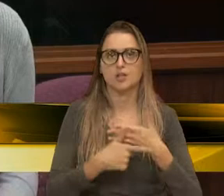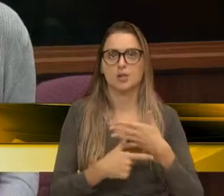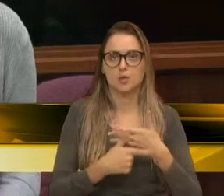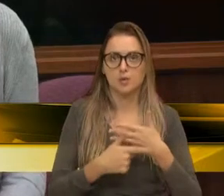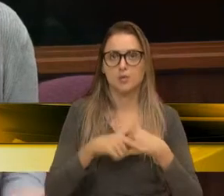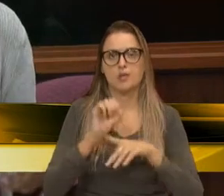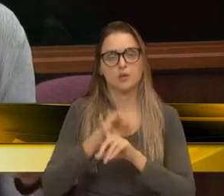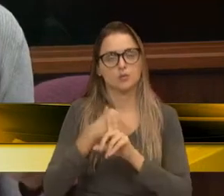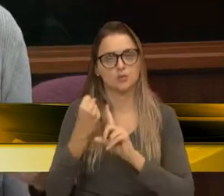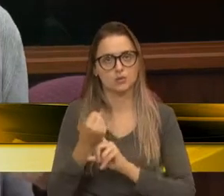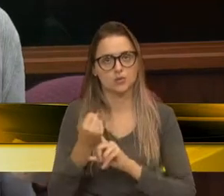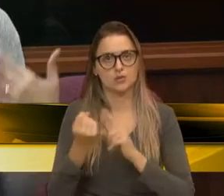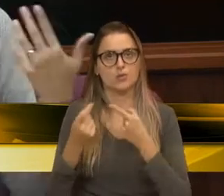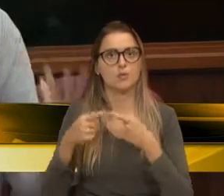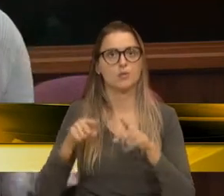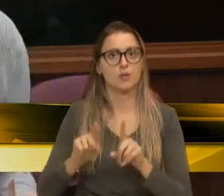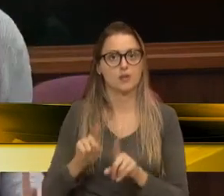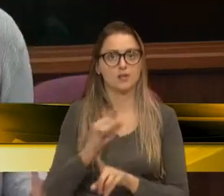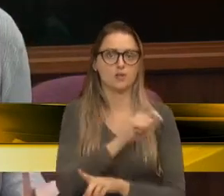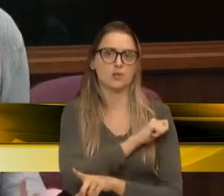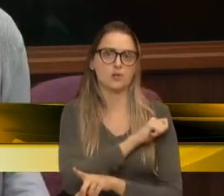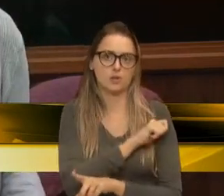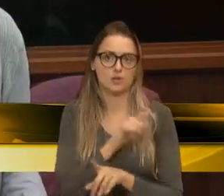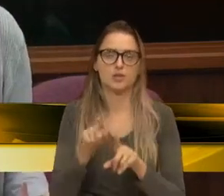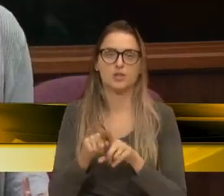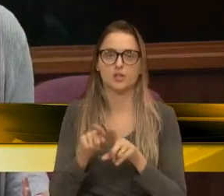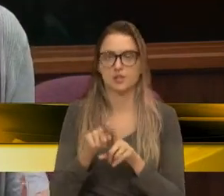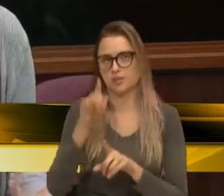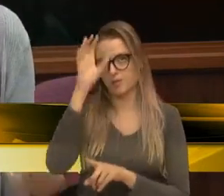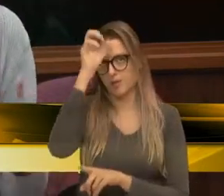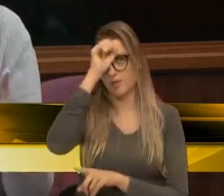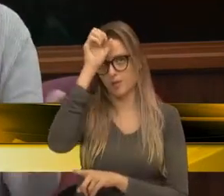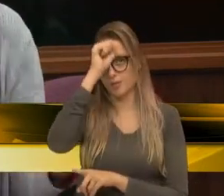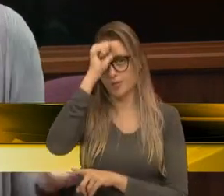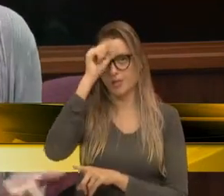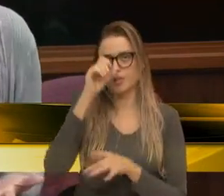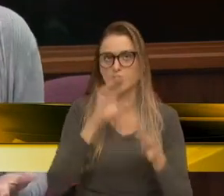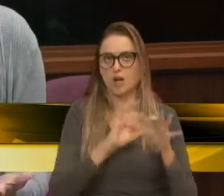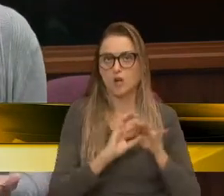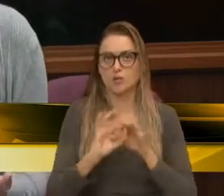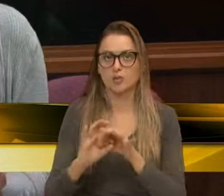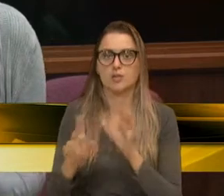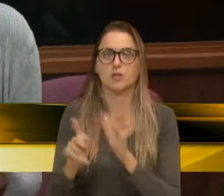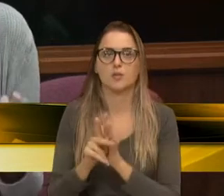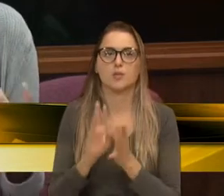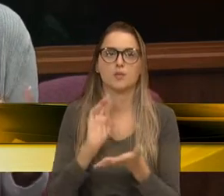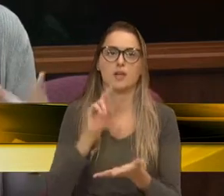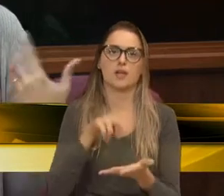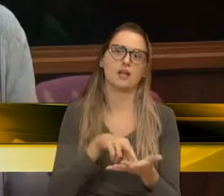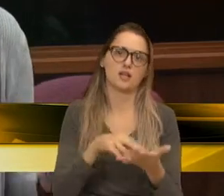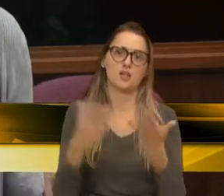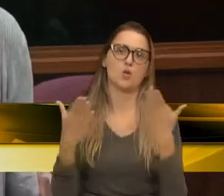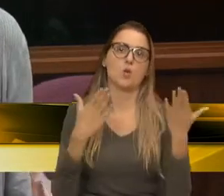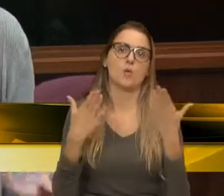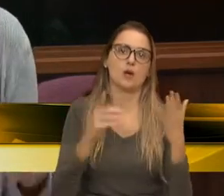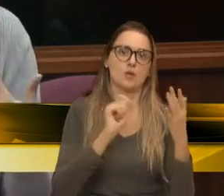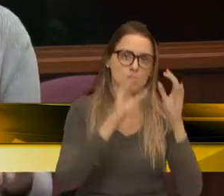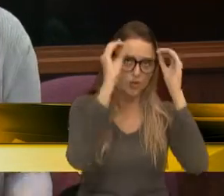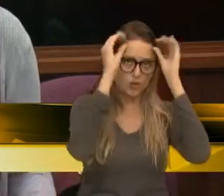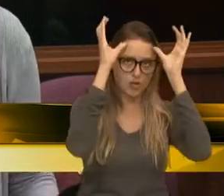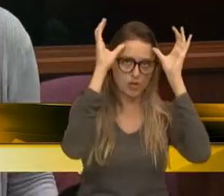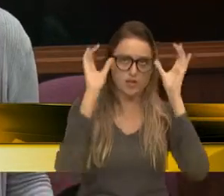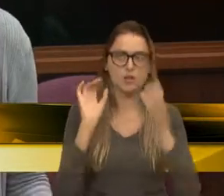social, mas que o estudante também aprenda contextualizado a sua realidade, tendo o seu conhecimento